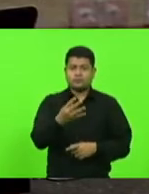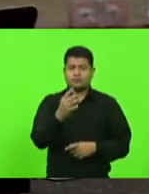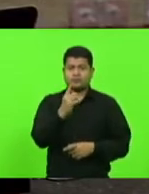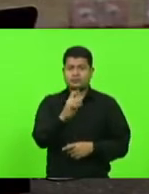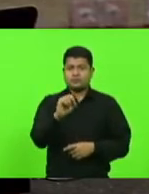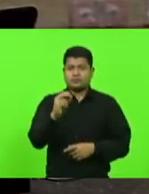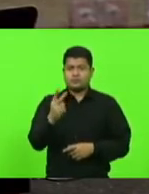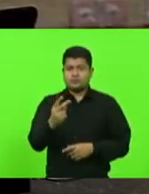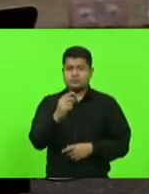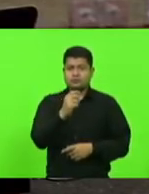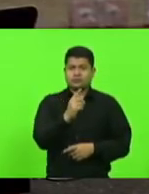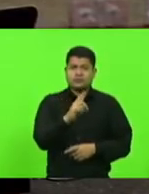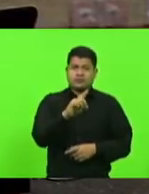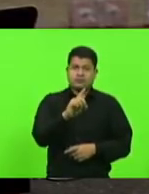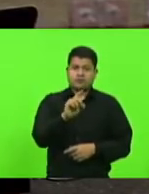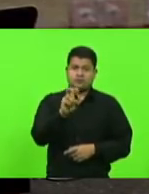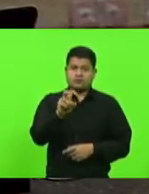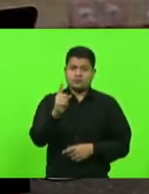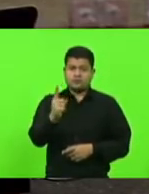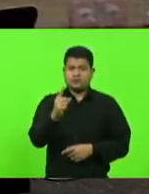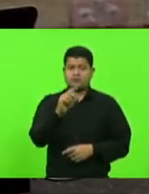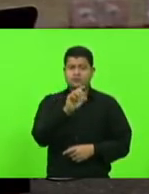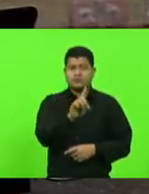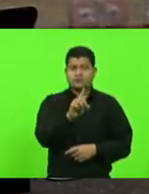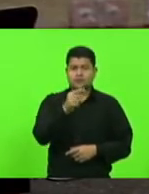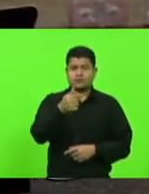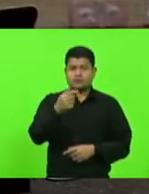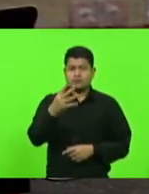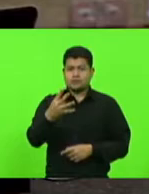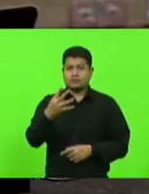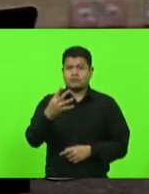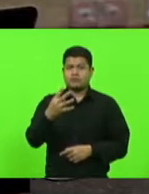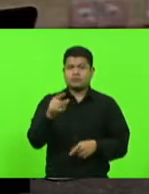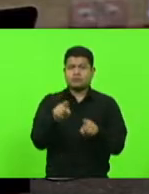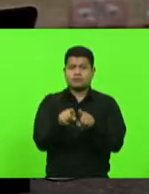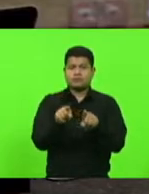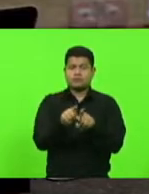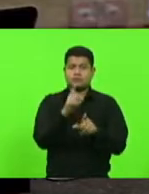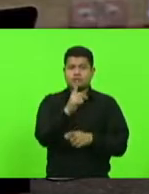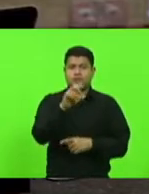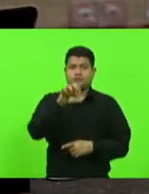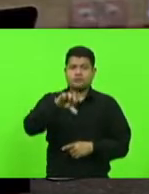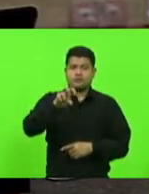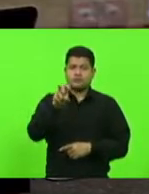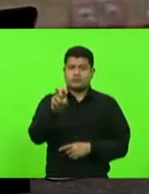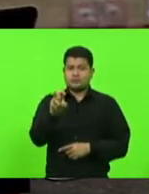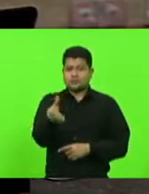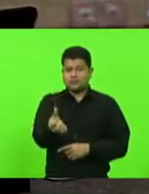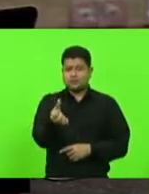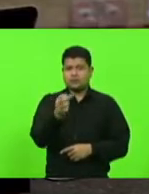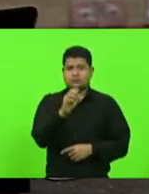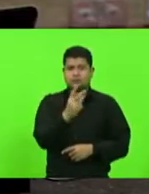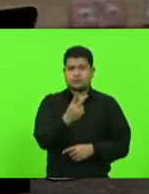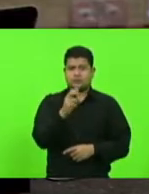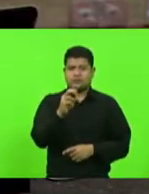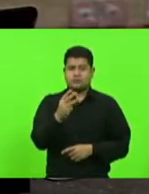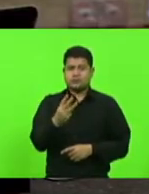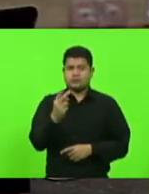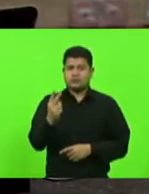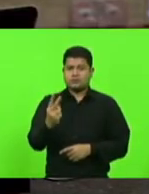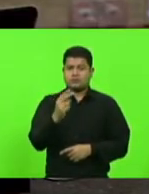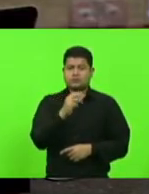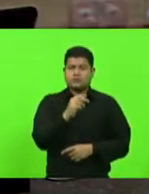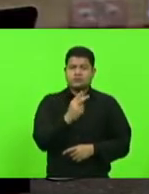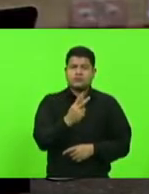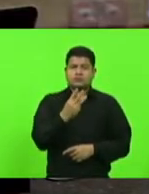.151.174.196.232.233